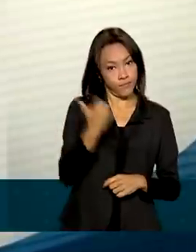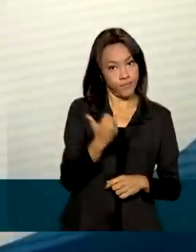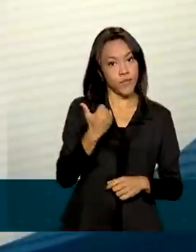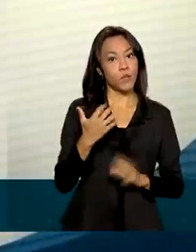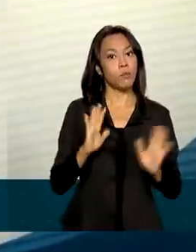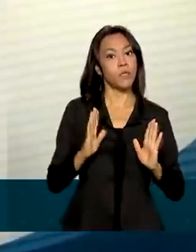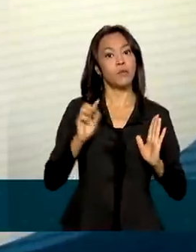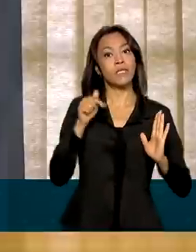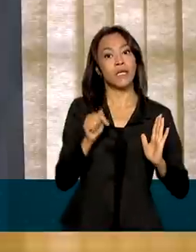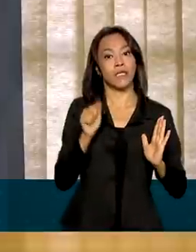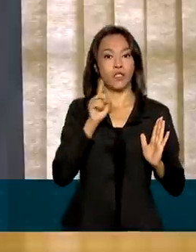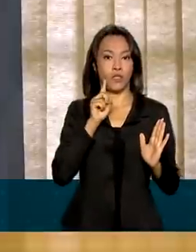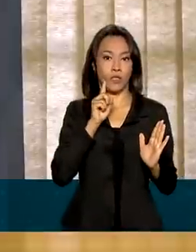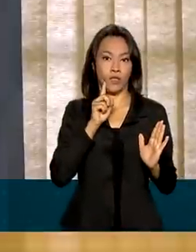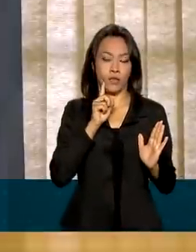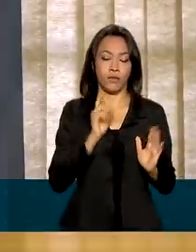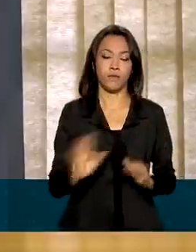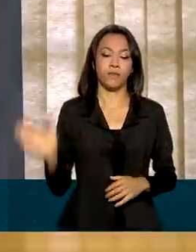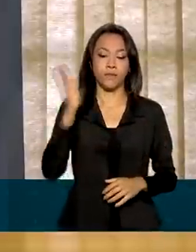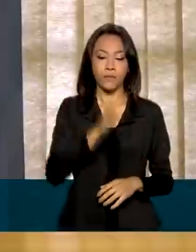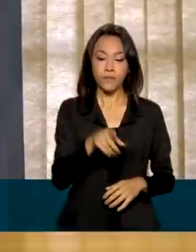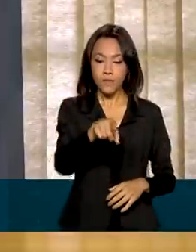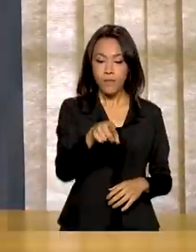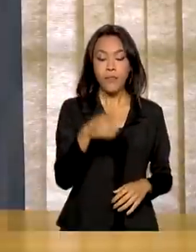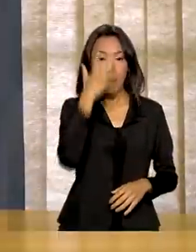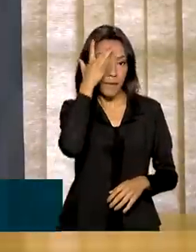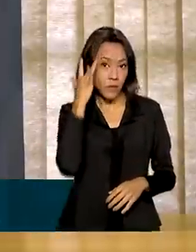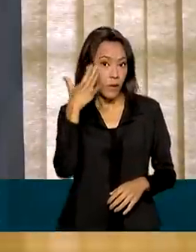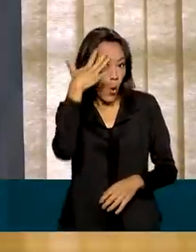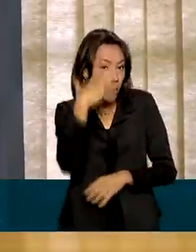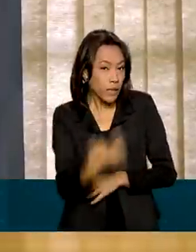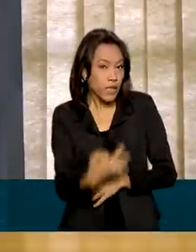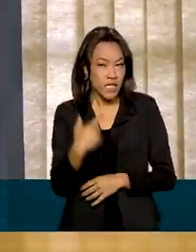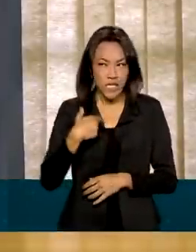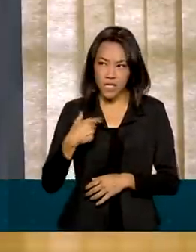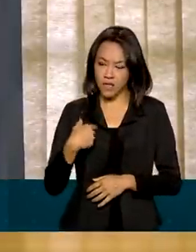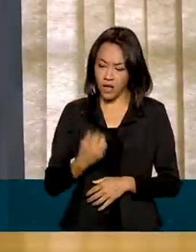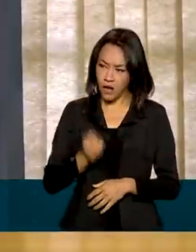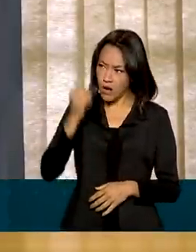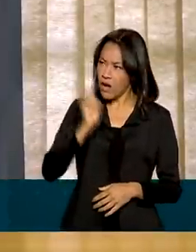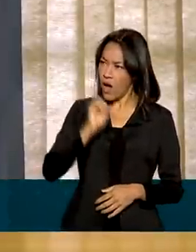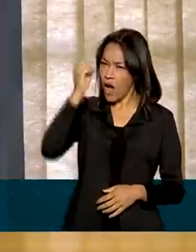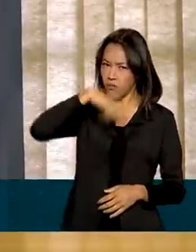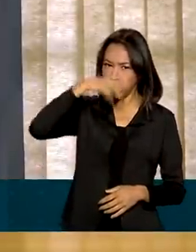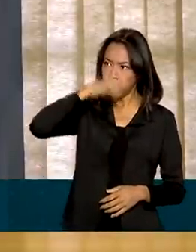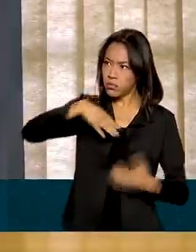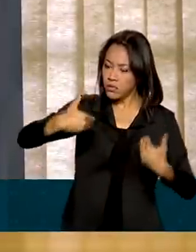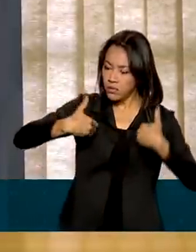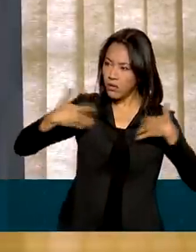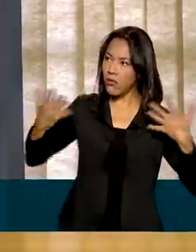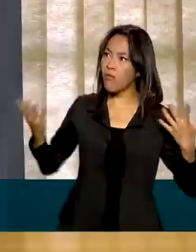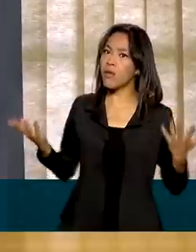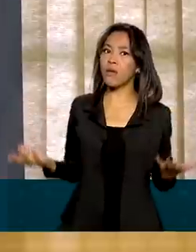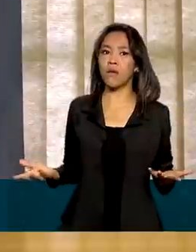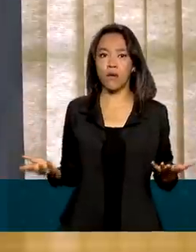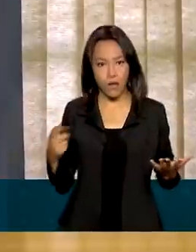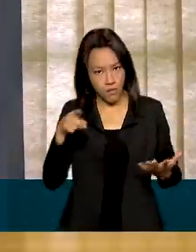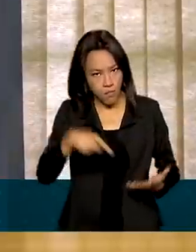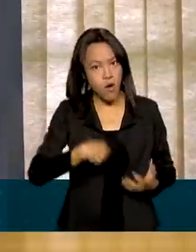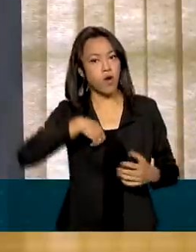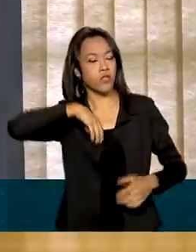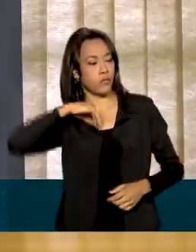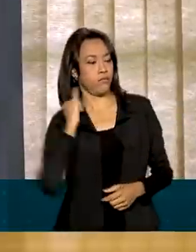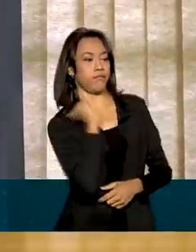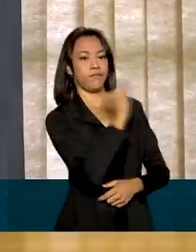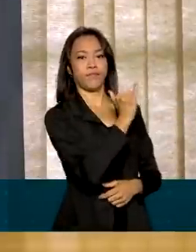até sete dias úteis. Caso o consumidor entenda que há algum tipo de lesão ao seu direito, nós da Secretaria Nacional do Consumidor